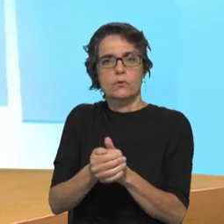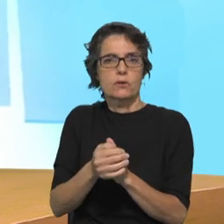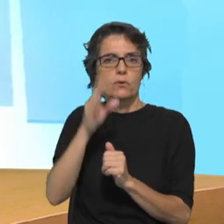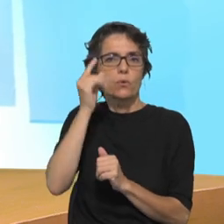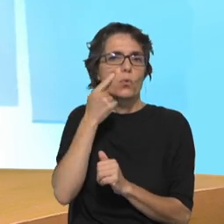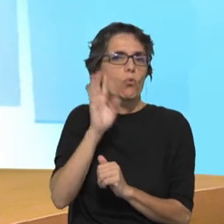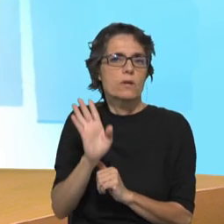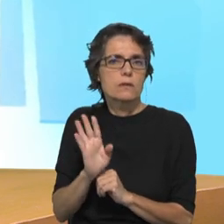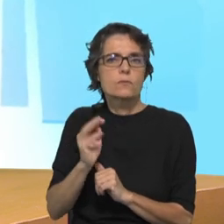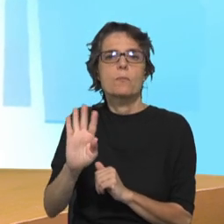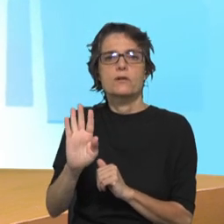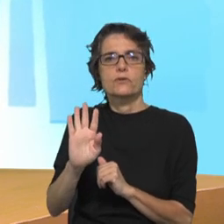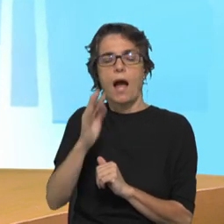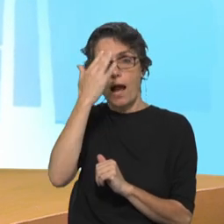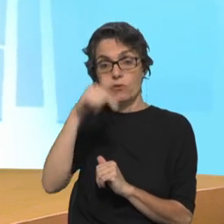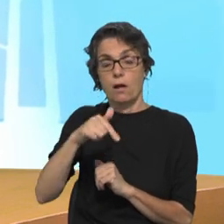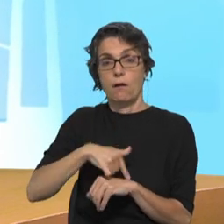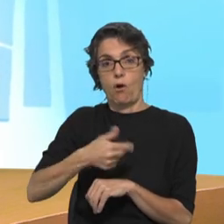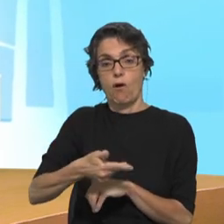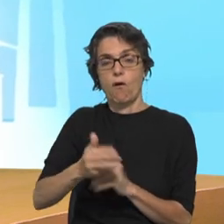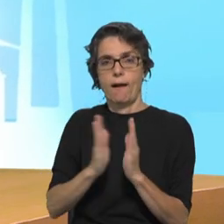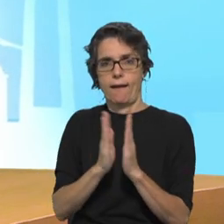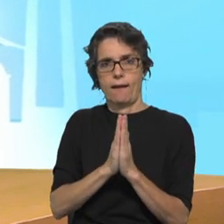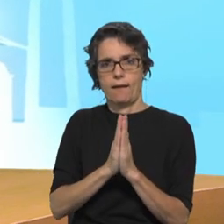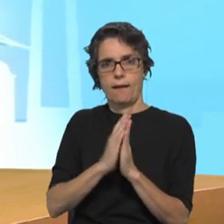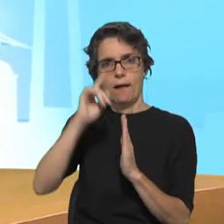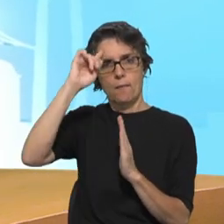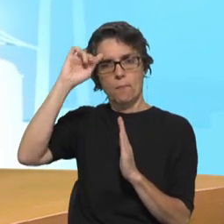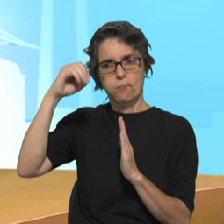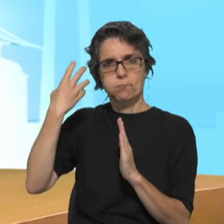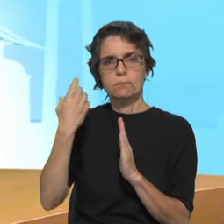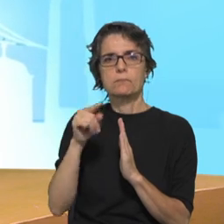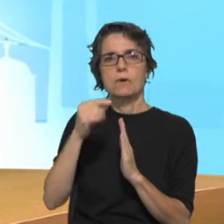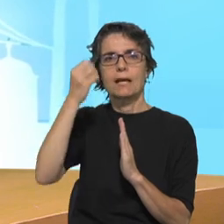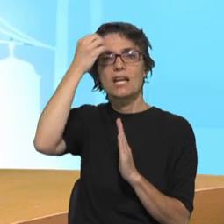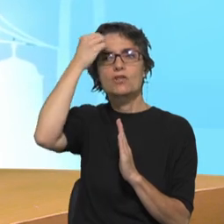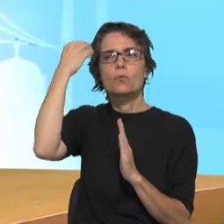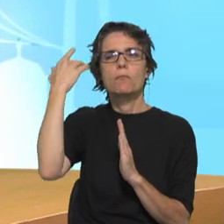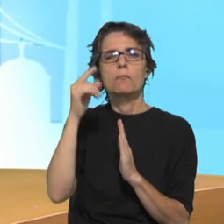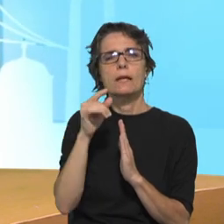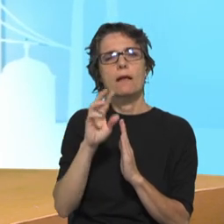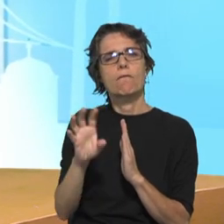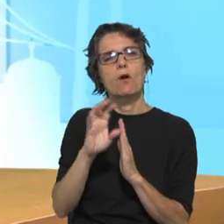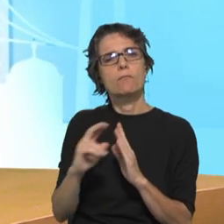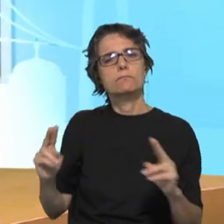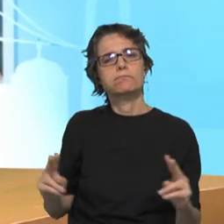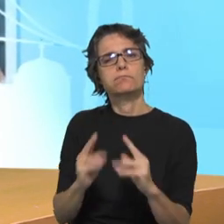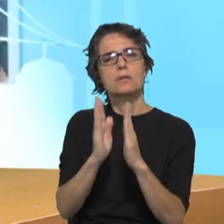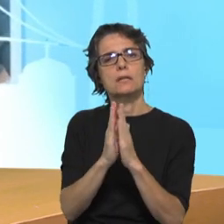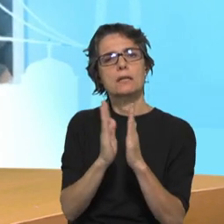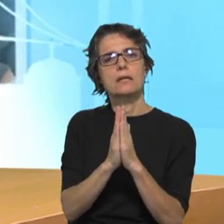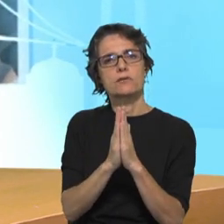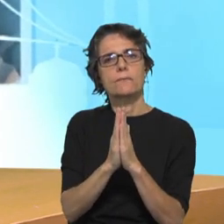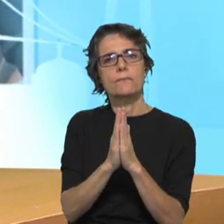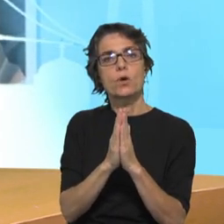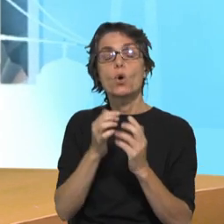que, neste tempo onde a igreja se compreenda a si mesma como sinodal, também a Conferência Episcopal há de ter, não tenho